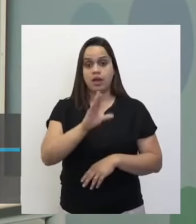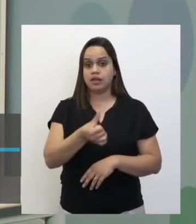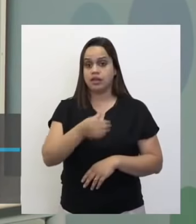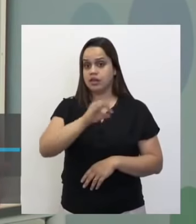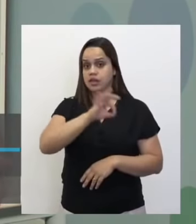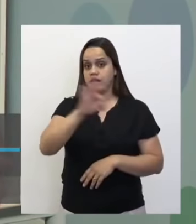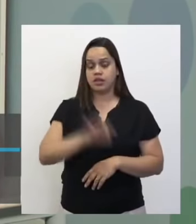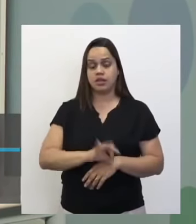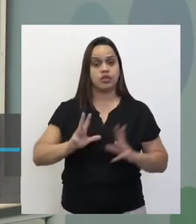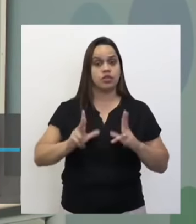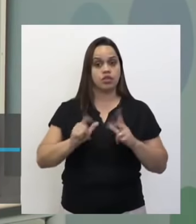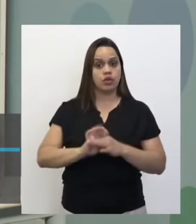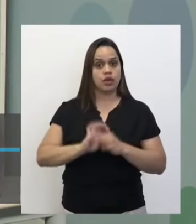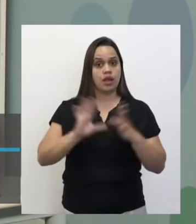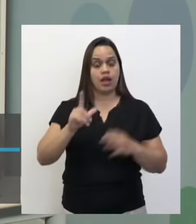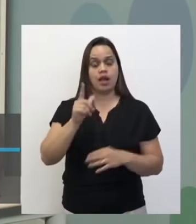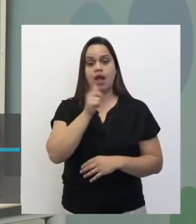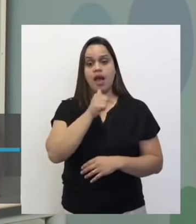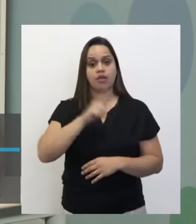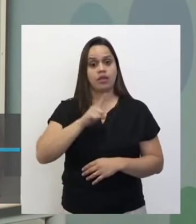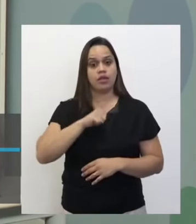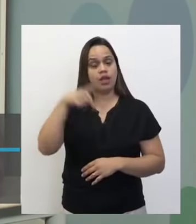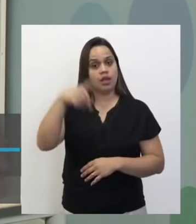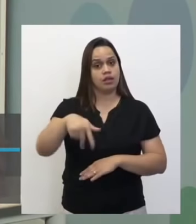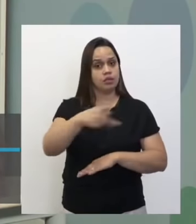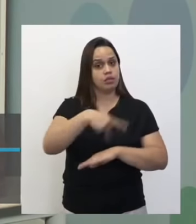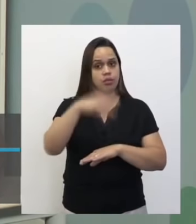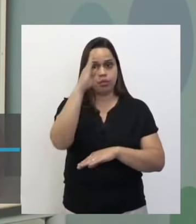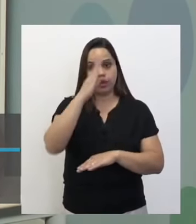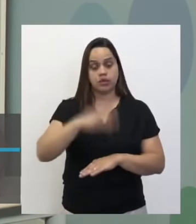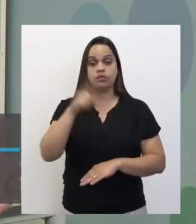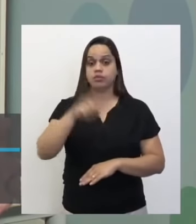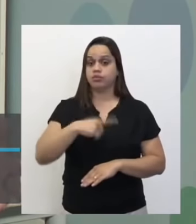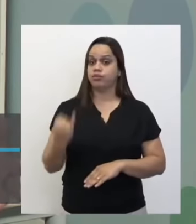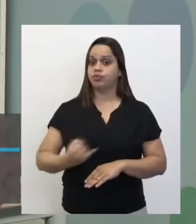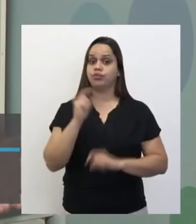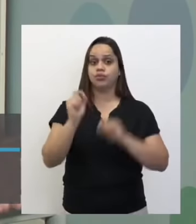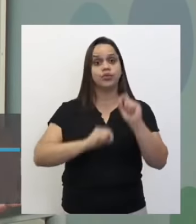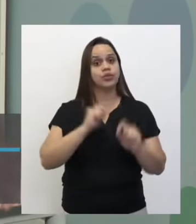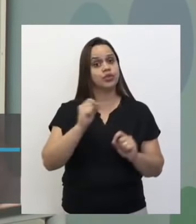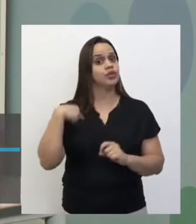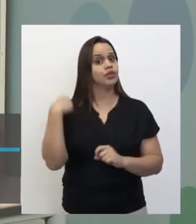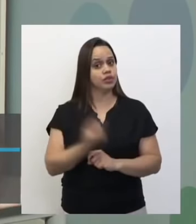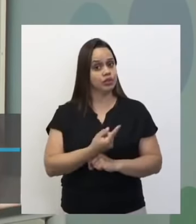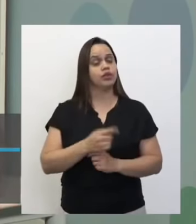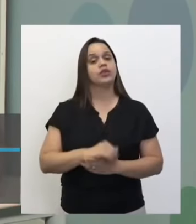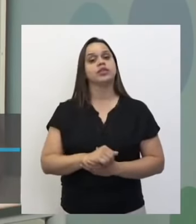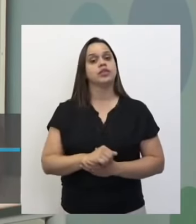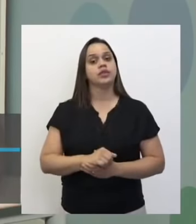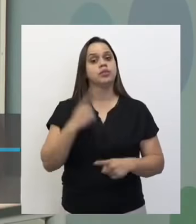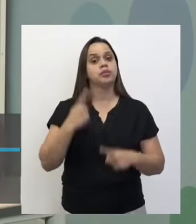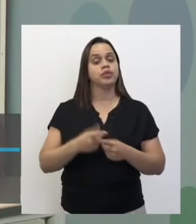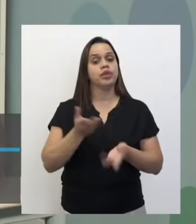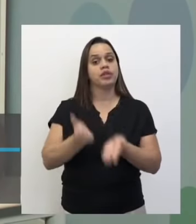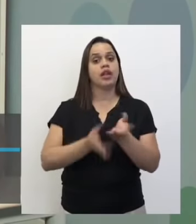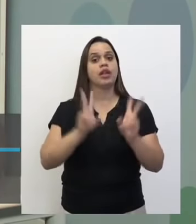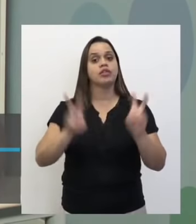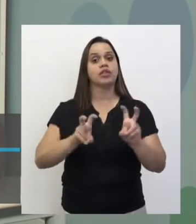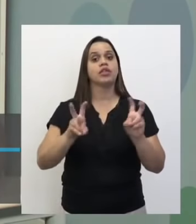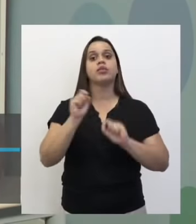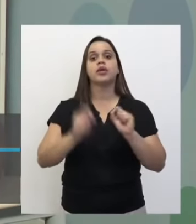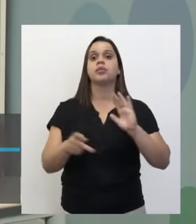disponibilidade de água que nós temos no nosso país. Então, é importante, é importante para nós, porque ele trata aí da nossa